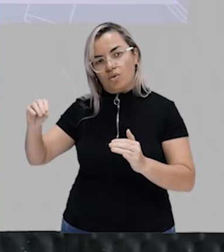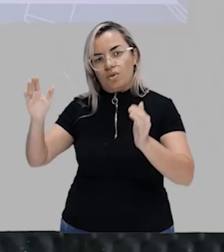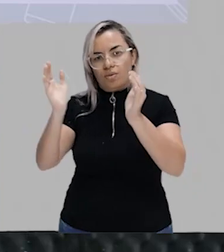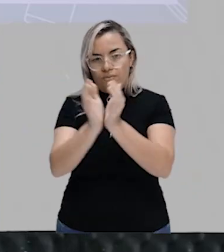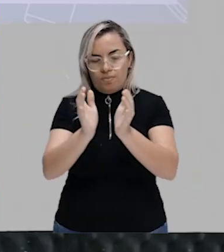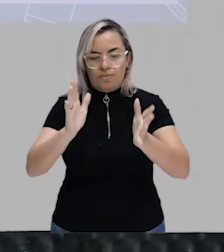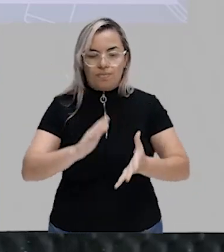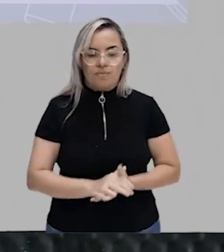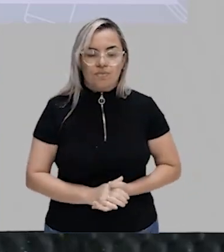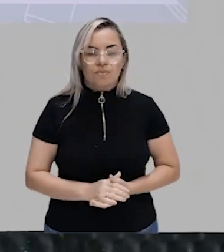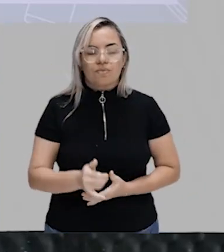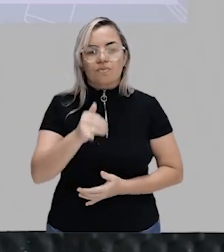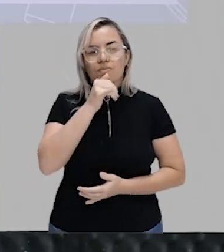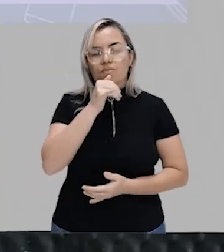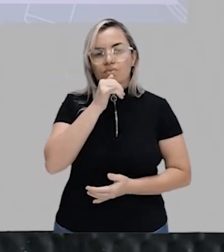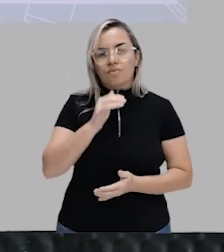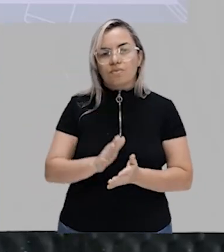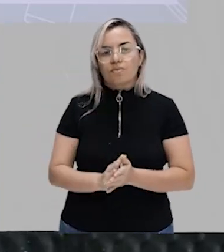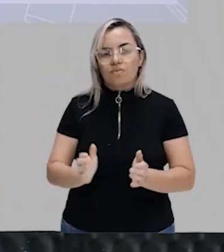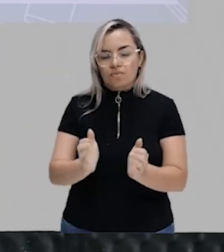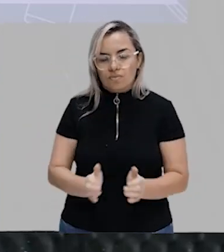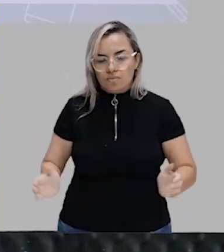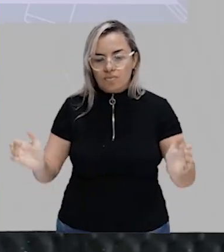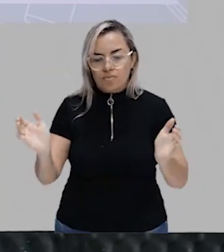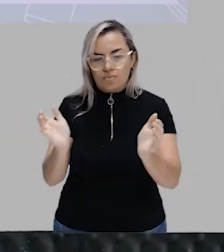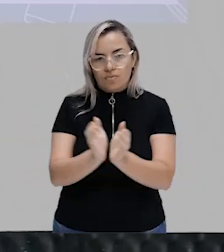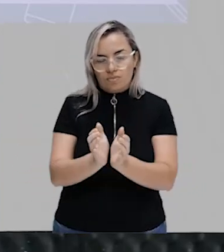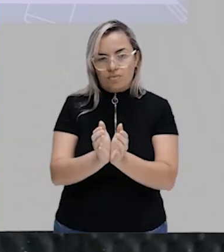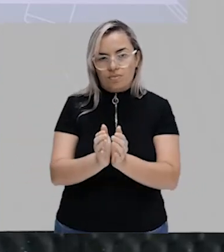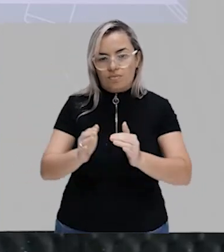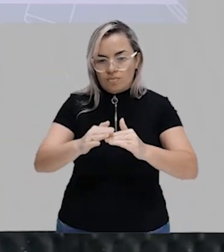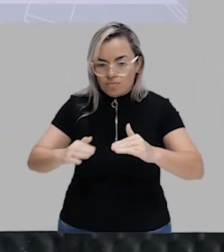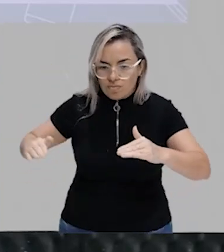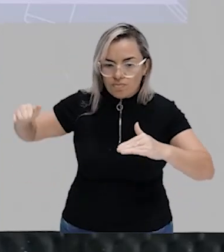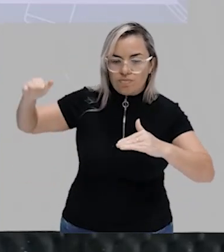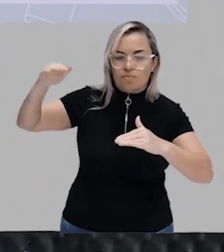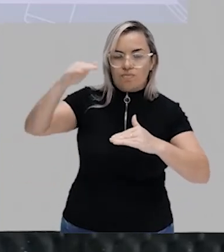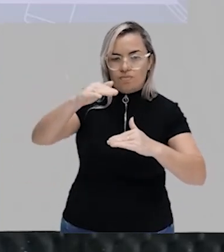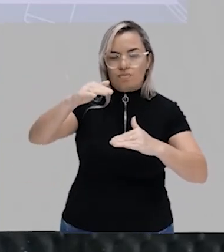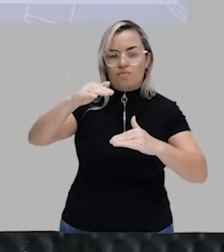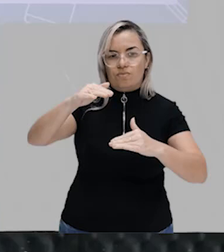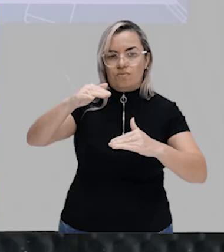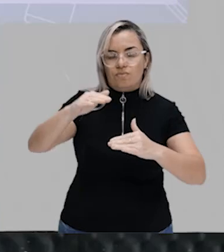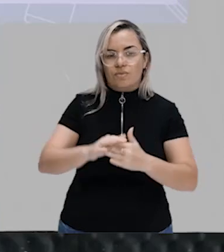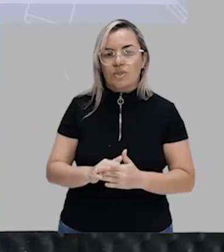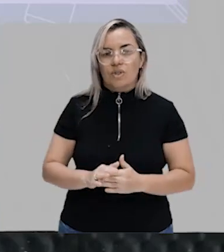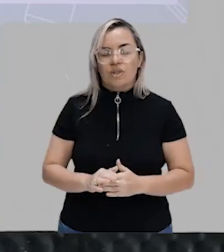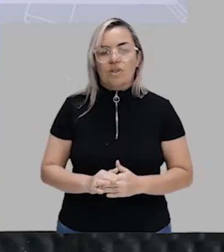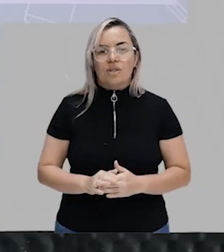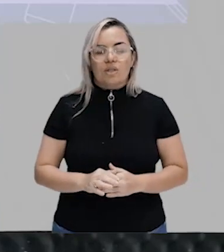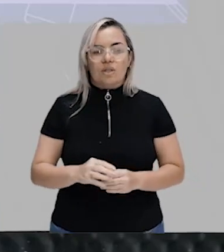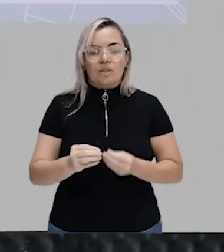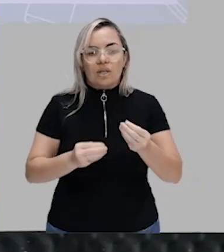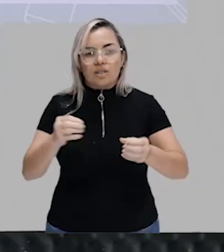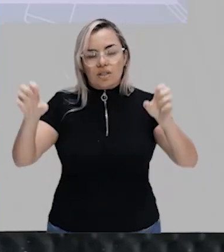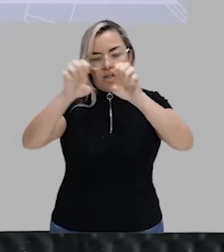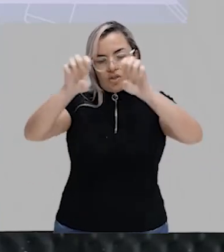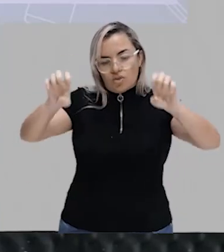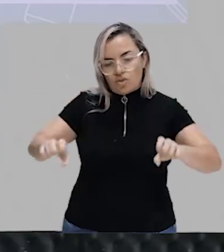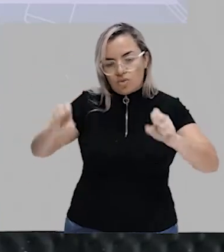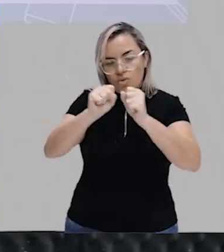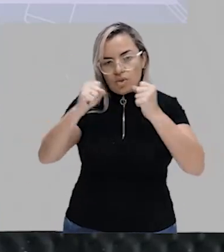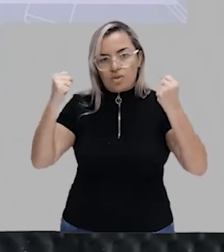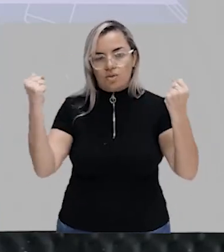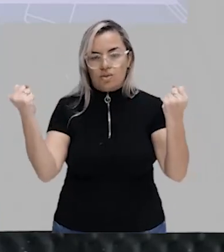ti, ela sai de uma classe baixa para uma classe que está mais em cima, na pirâmide social. Foi uma mobilidade